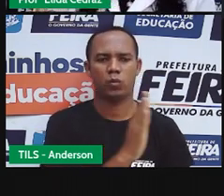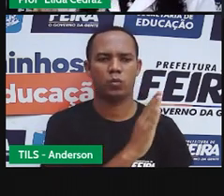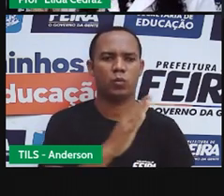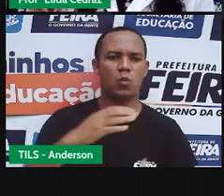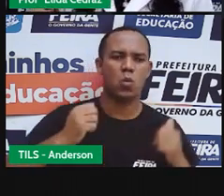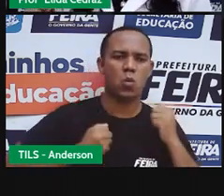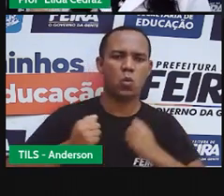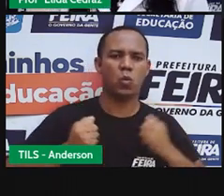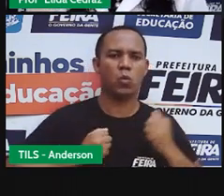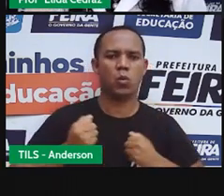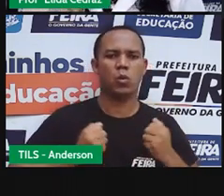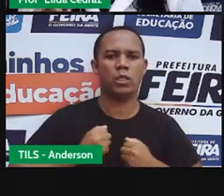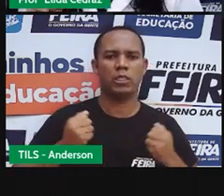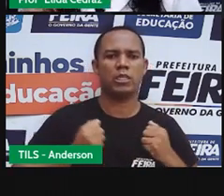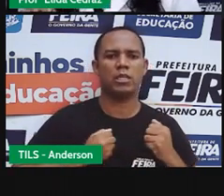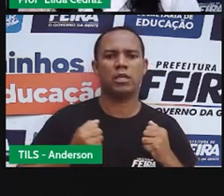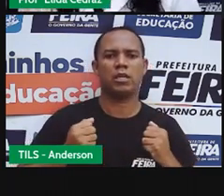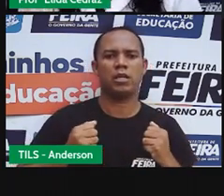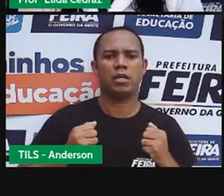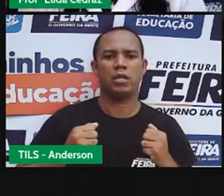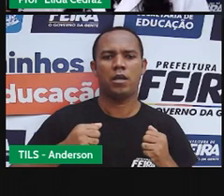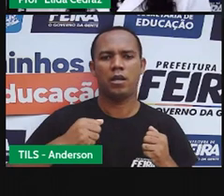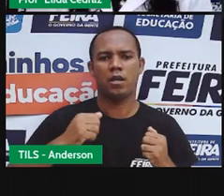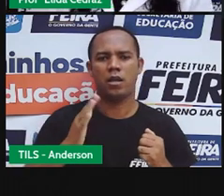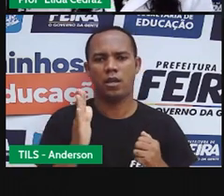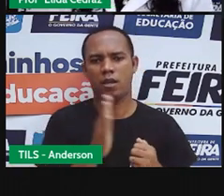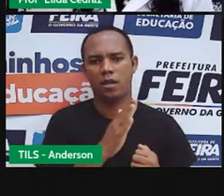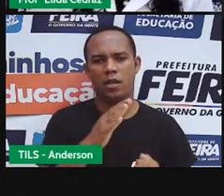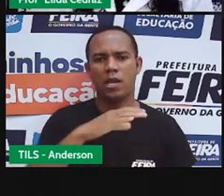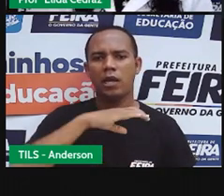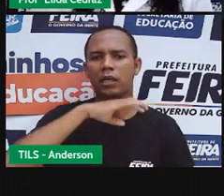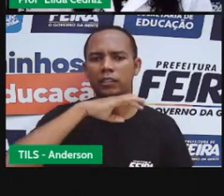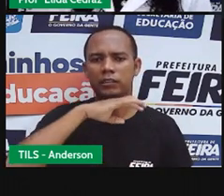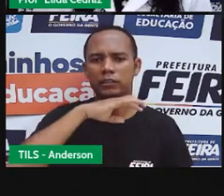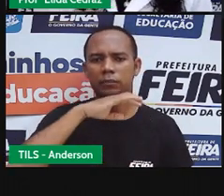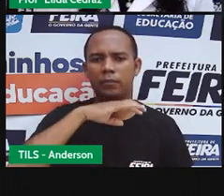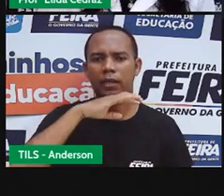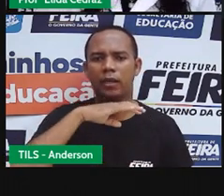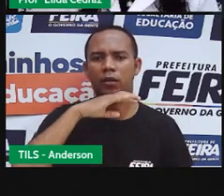é um animal africano.